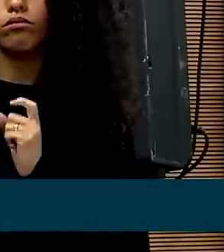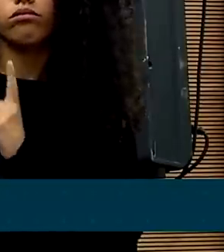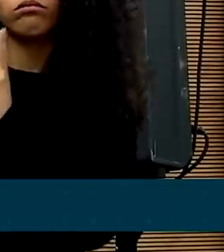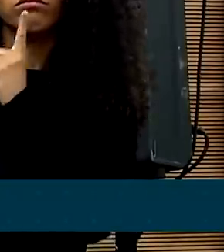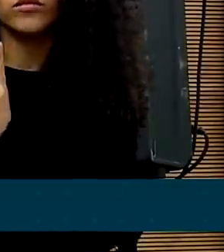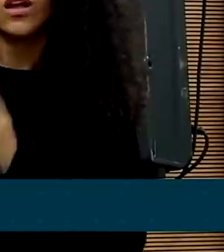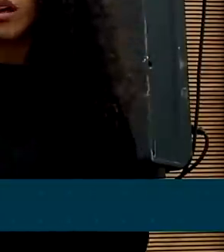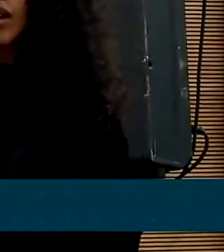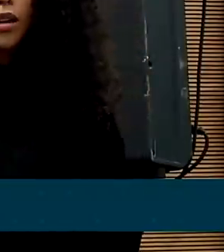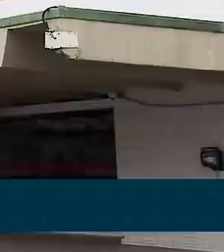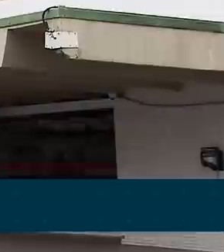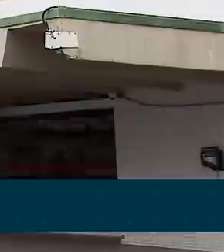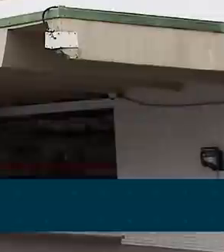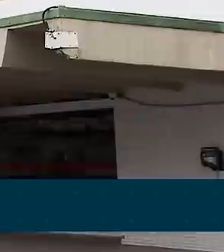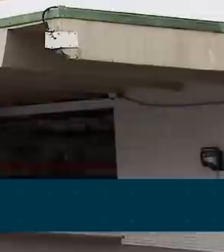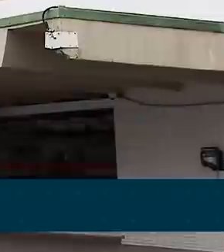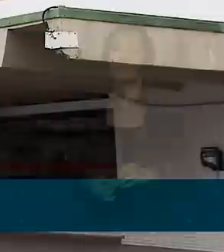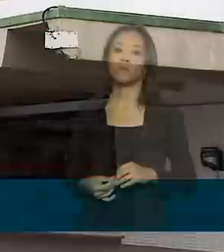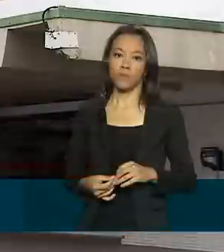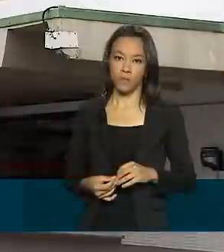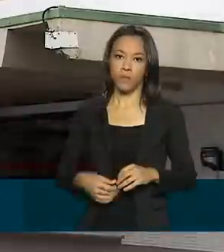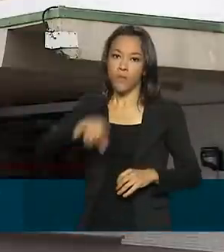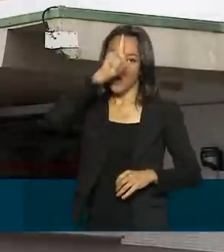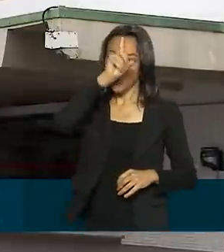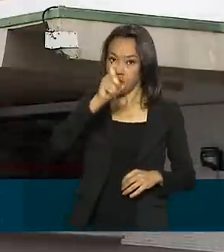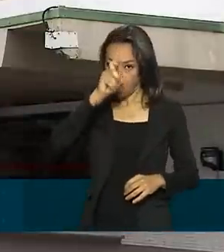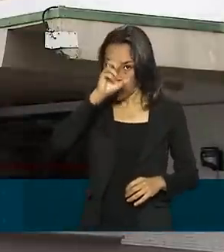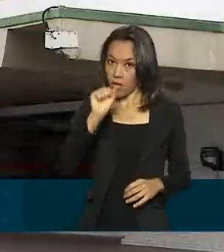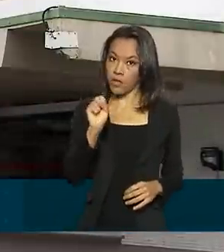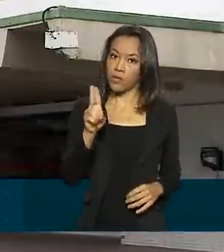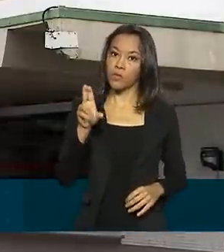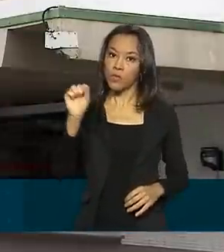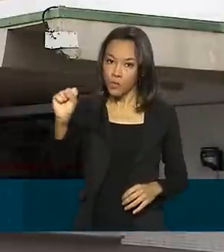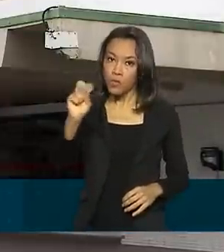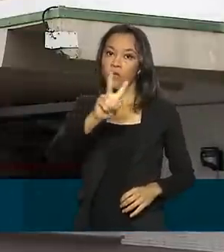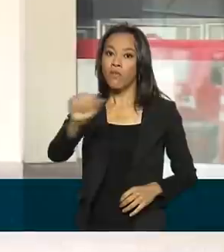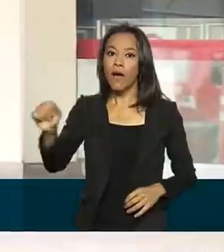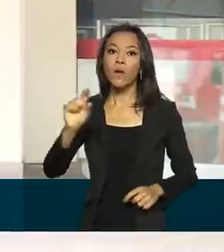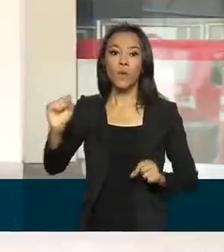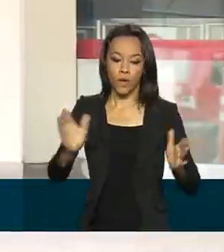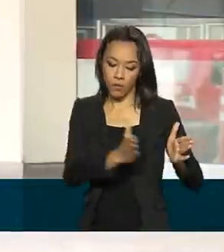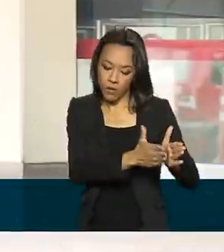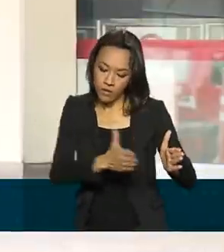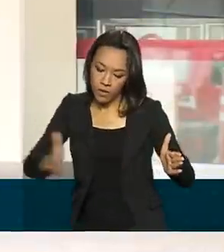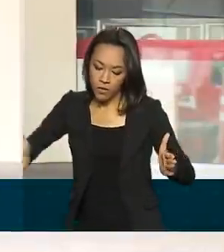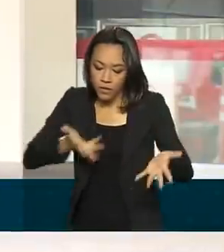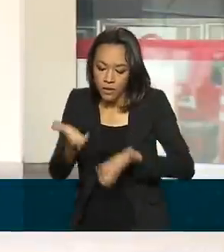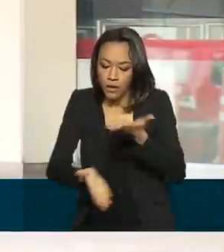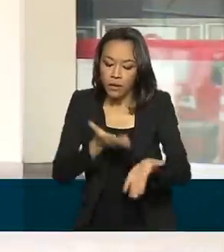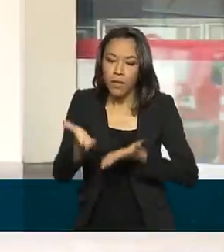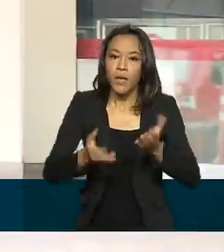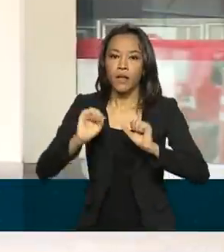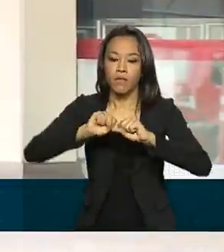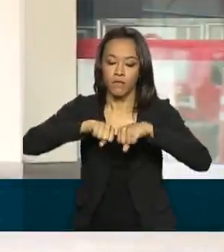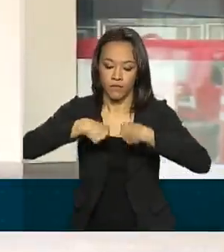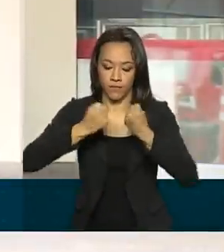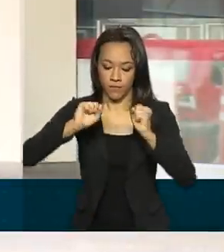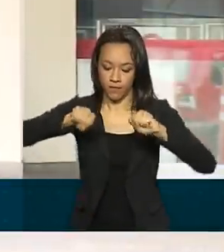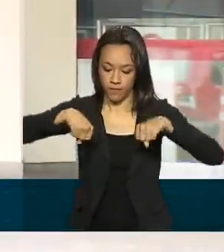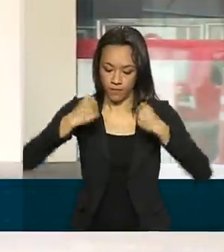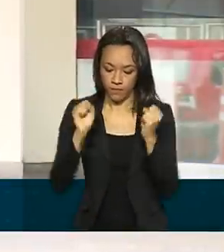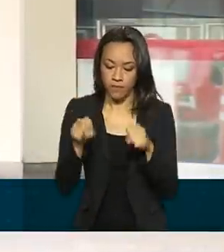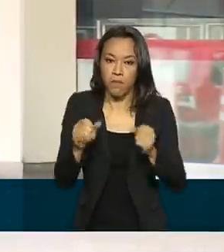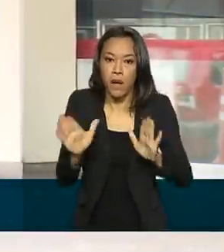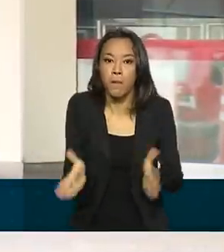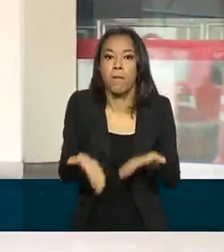muitas vidas. O SUS também vai incluir no tratamento a fisioterapia para reabilitar pacientes